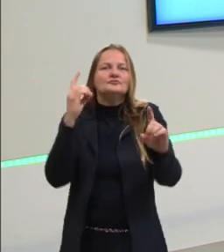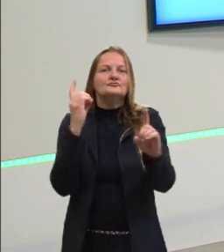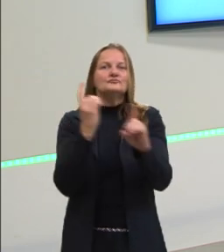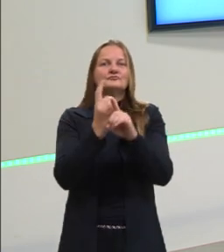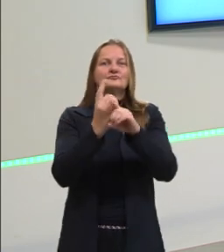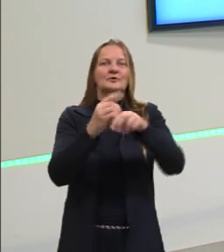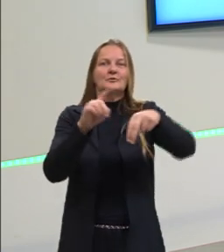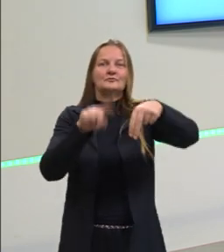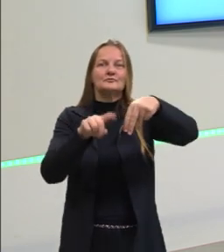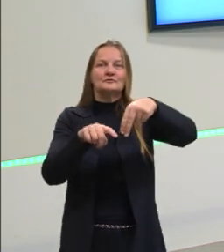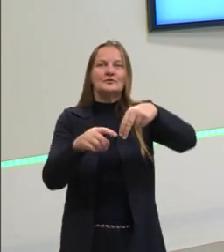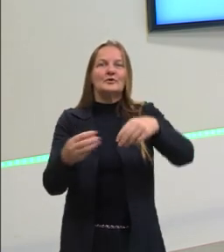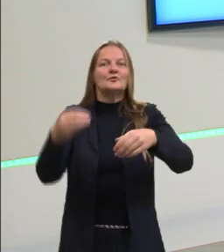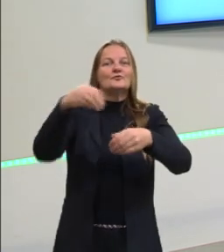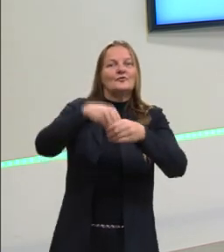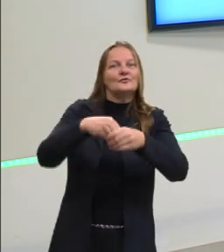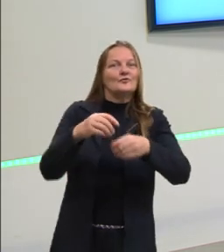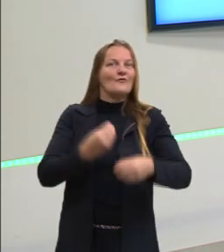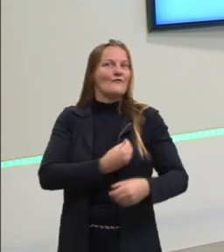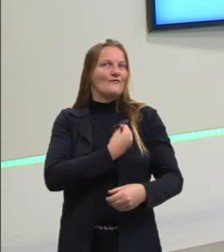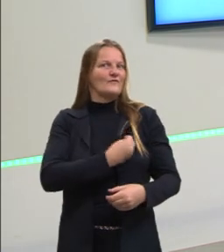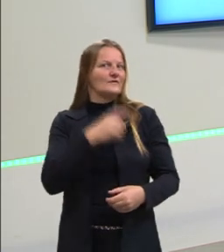naturais no dia a dia?